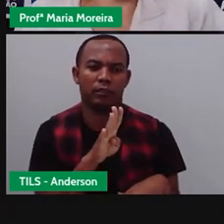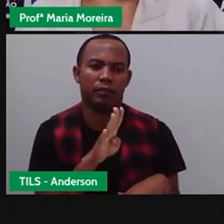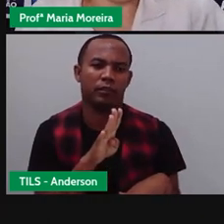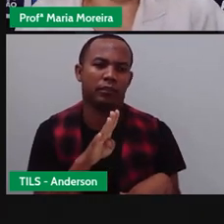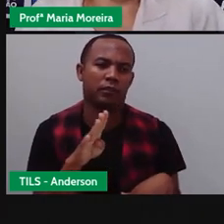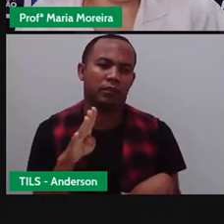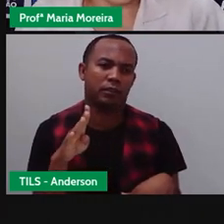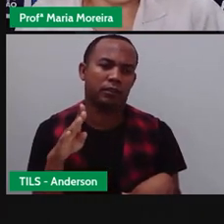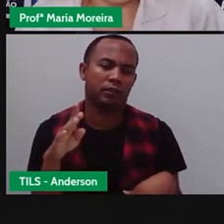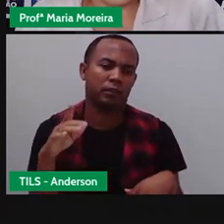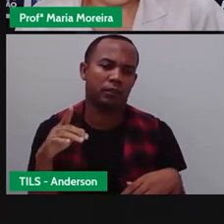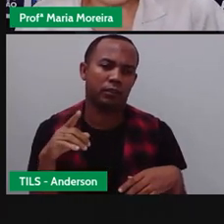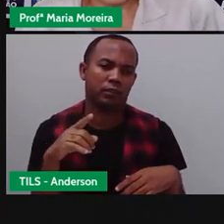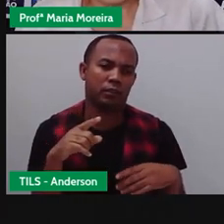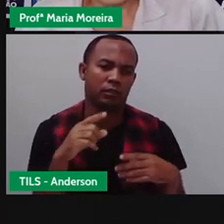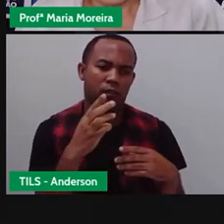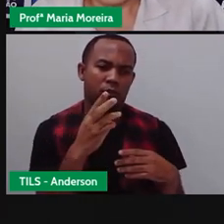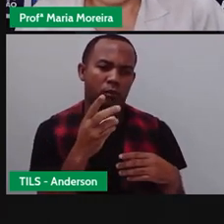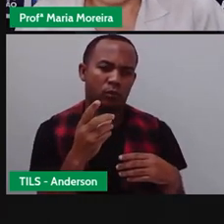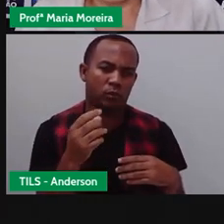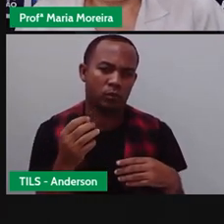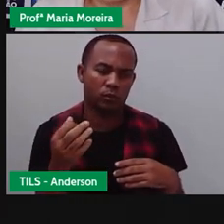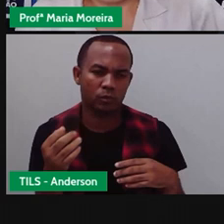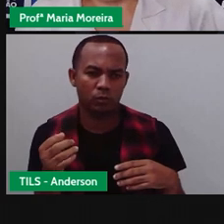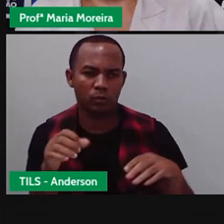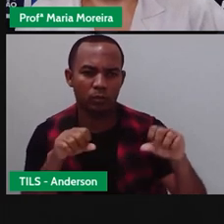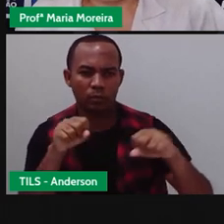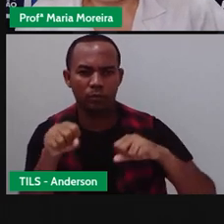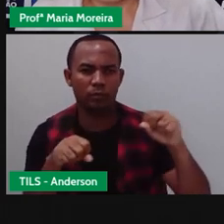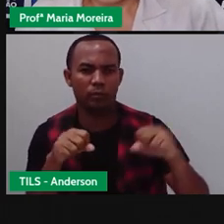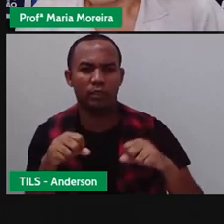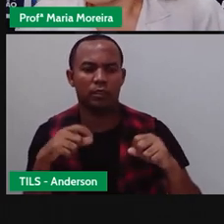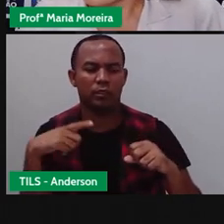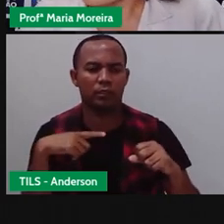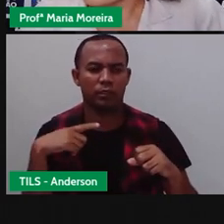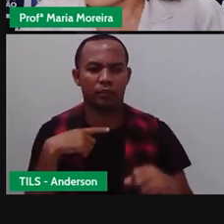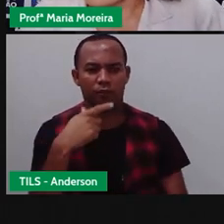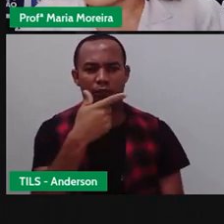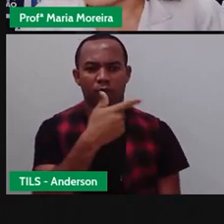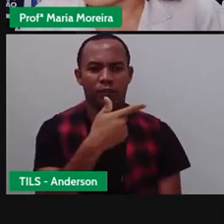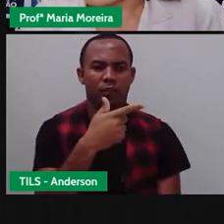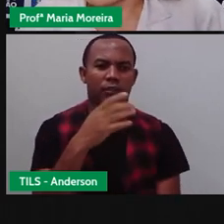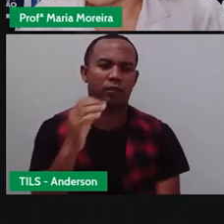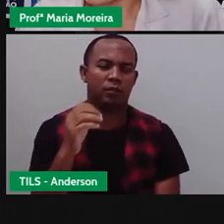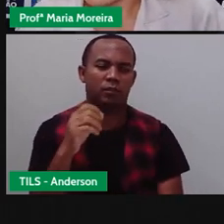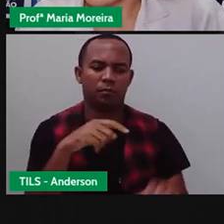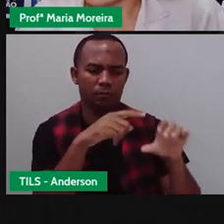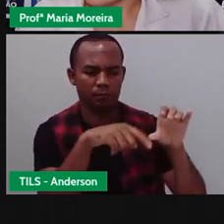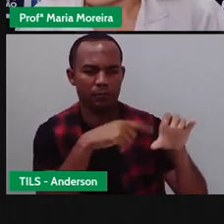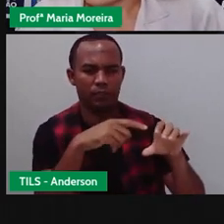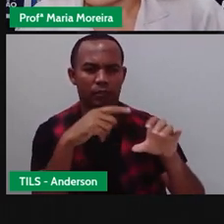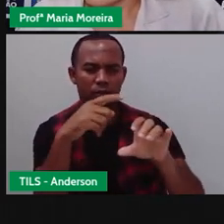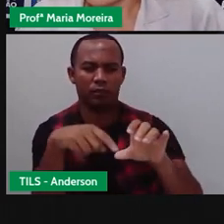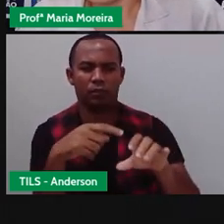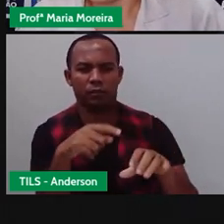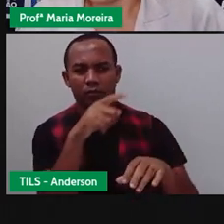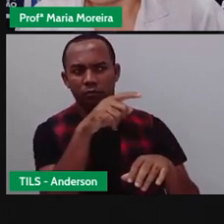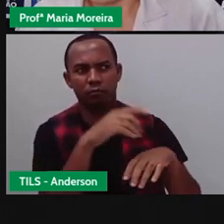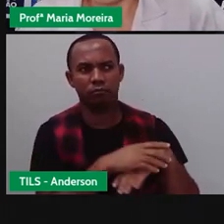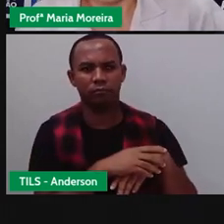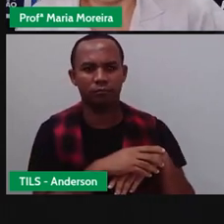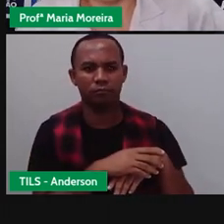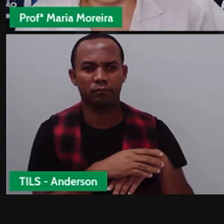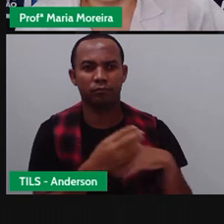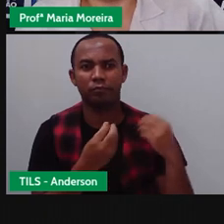contar das bicicletas dos alunos 20 pneus. Quantas bicicletas tem na sala? E aí?